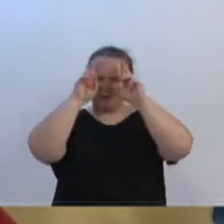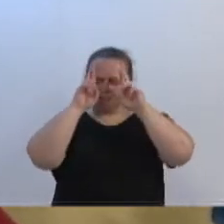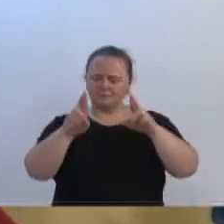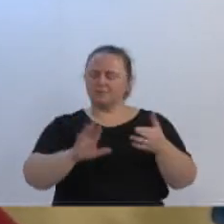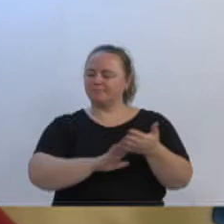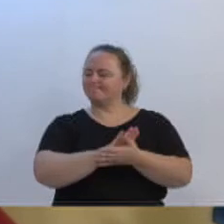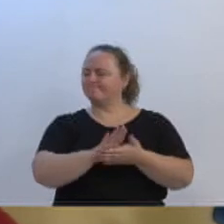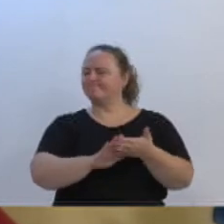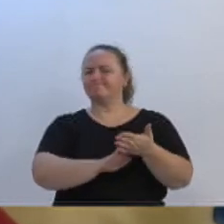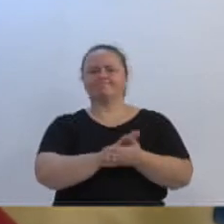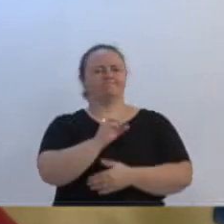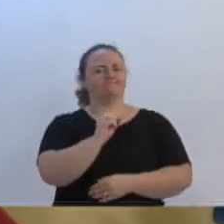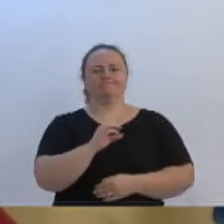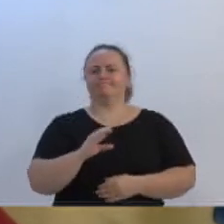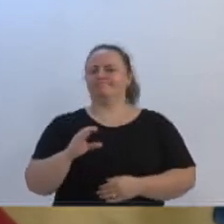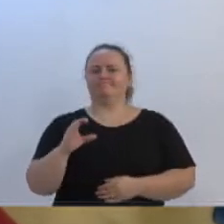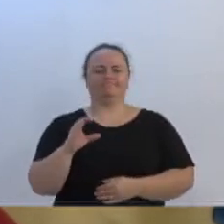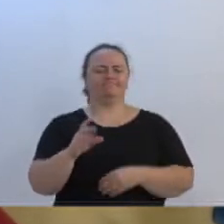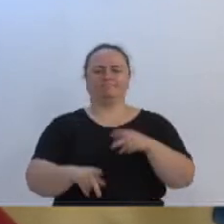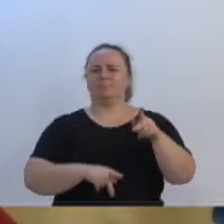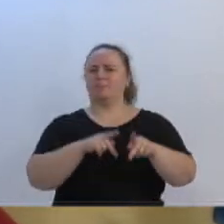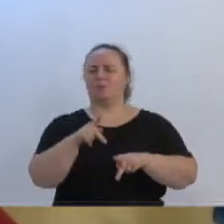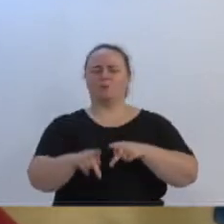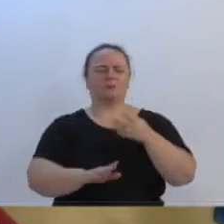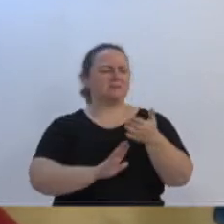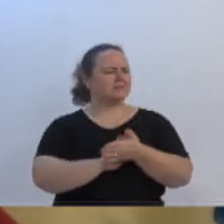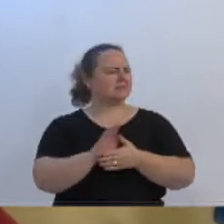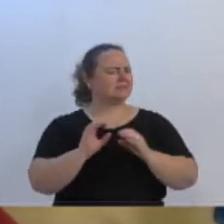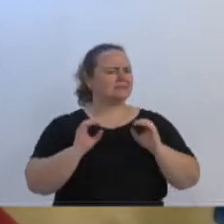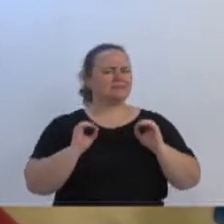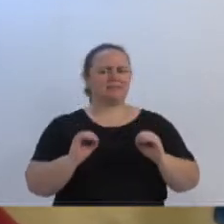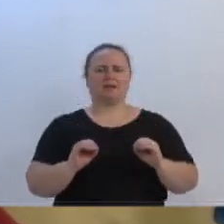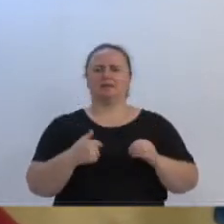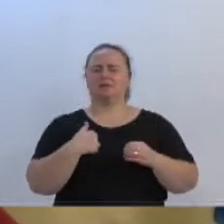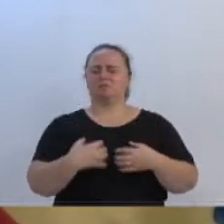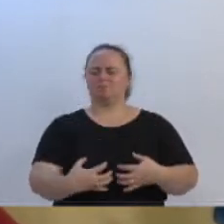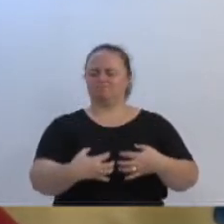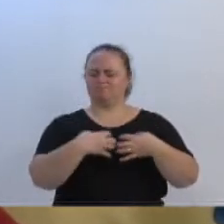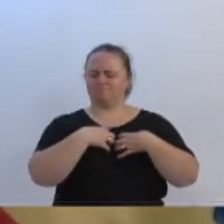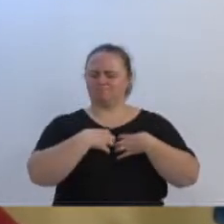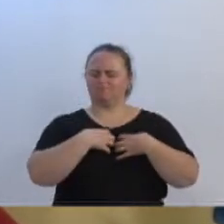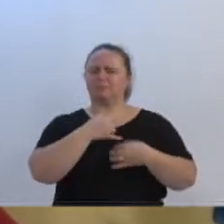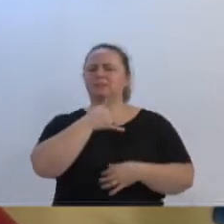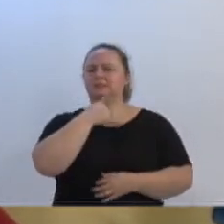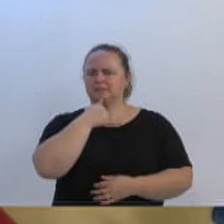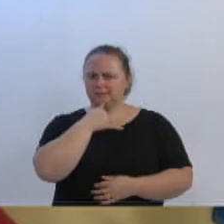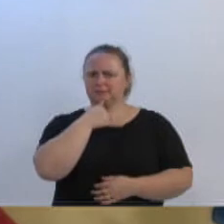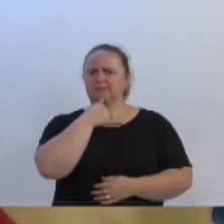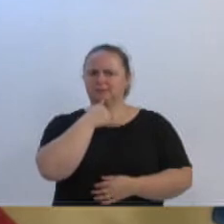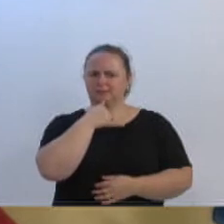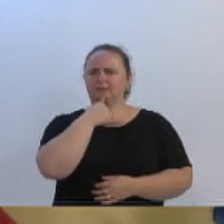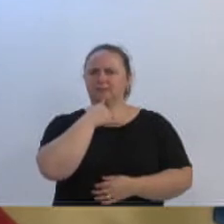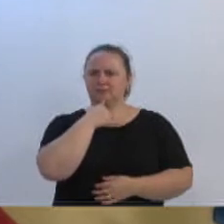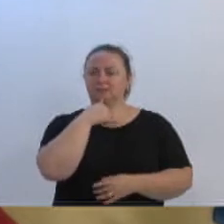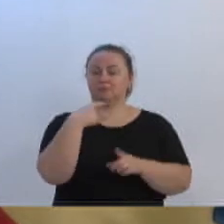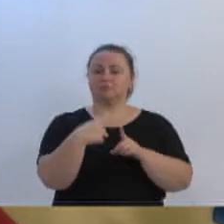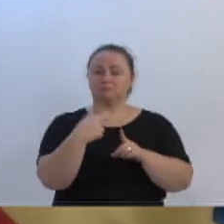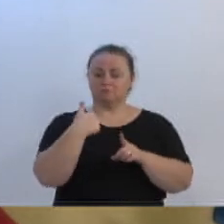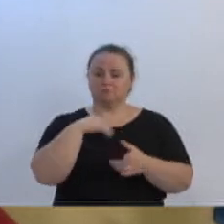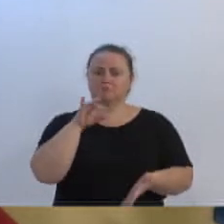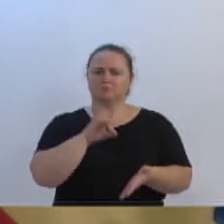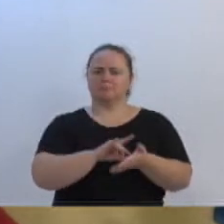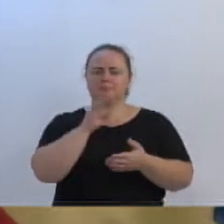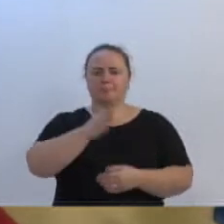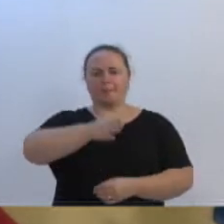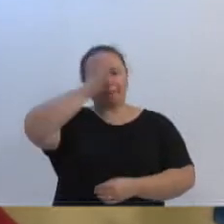oficial do Corpo de Bombeiros não respeitar o povo de Santa Catarina. Isso é que me deixa triste. Muito triste, por sinal. Porque eu sou bombeiro, mas